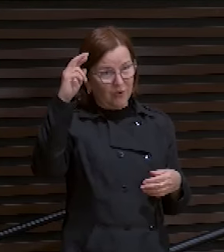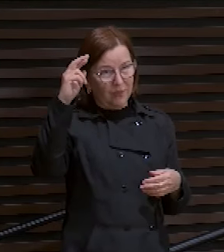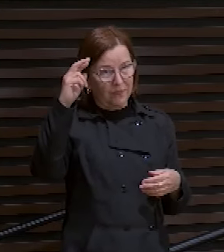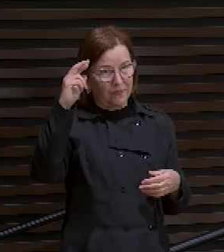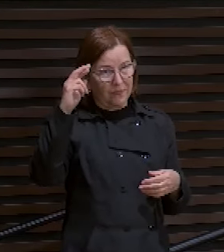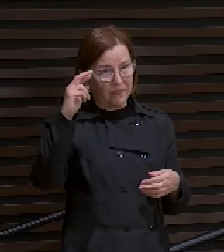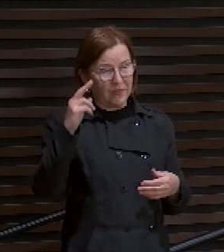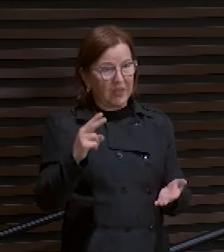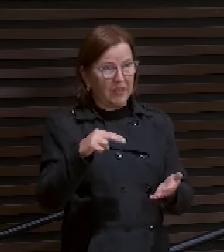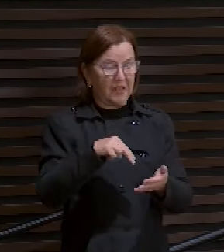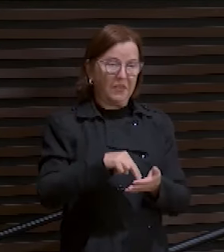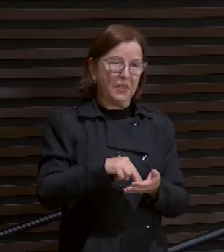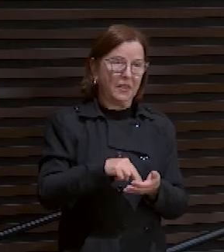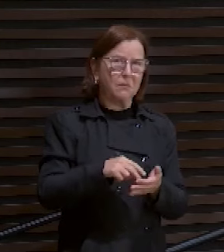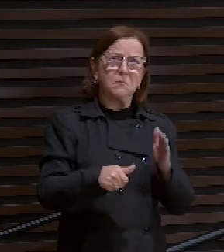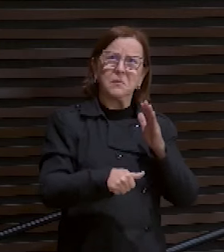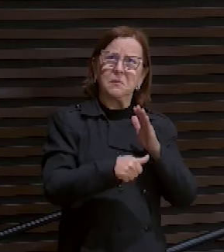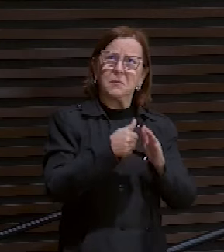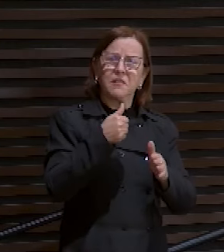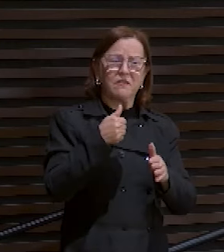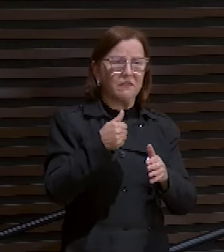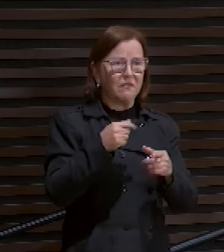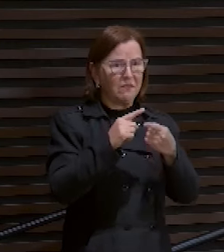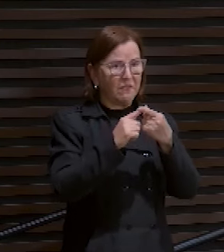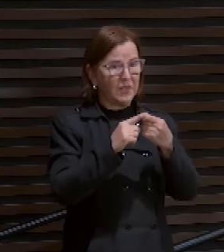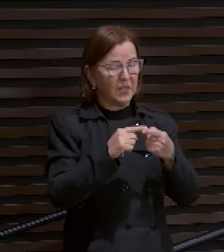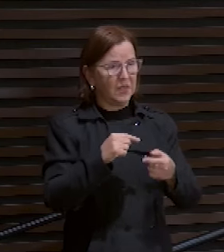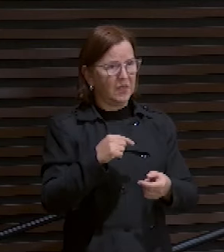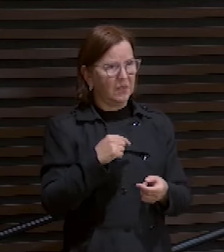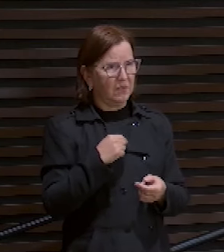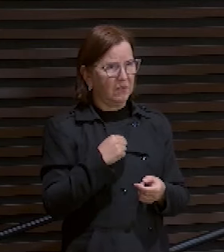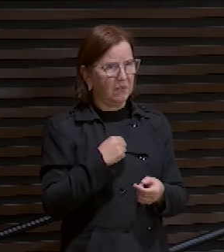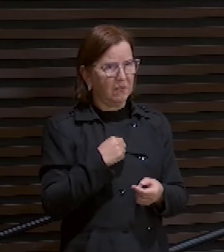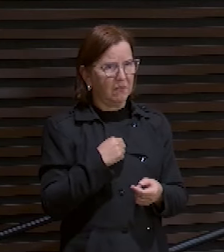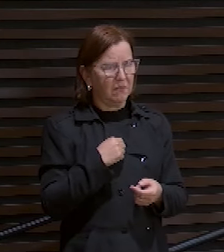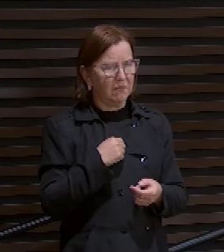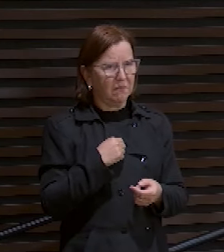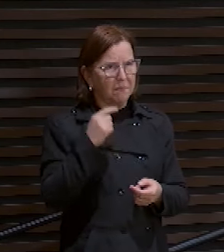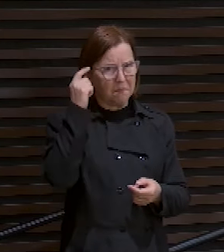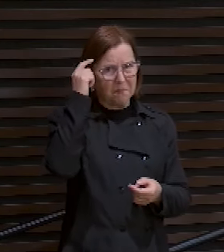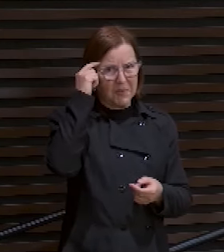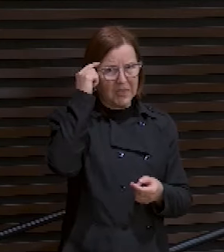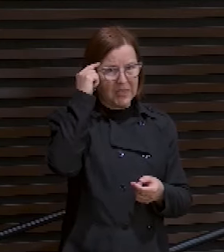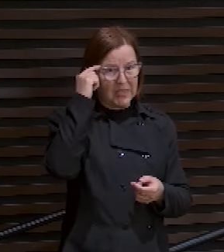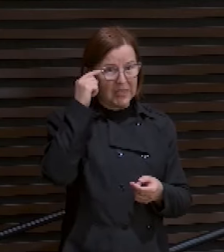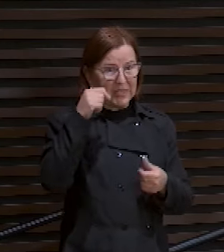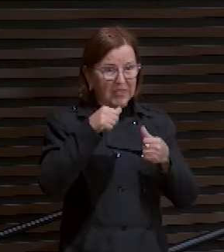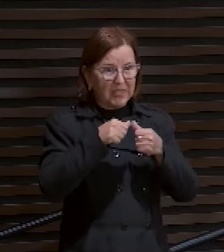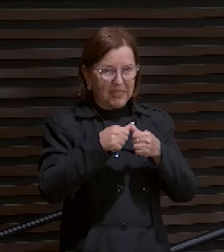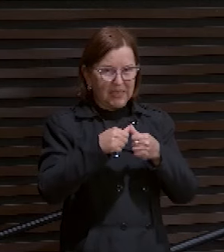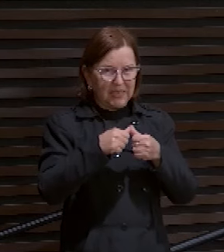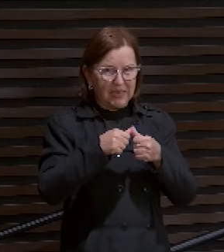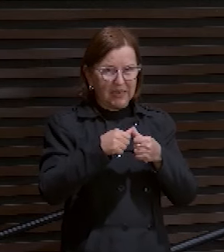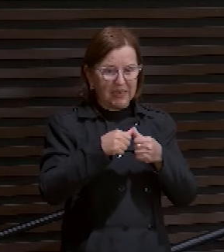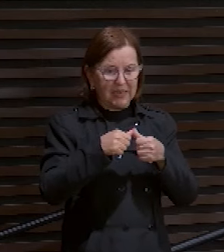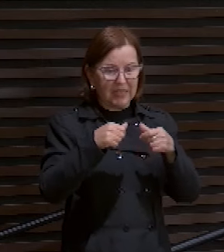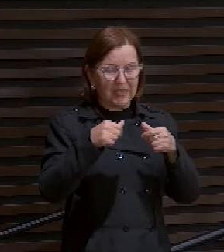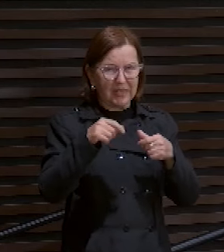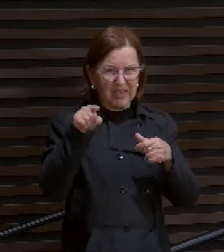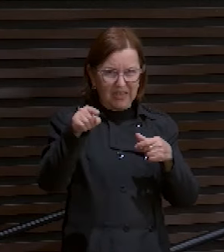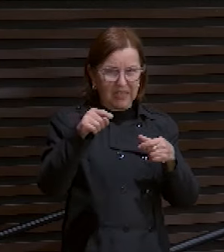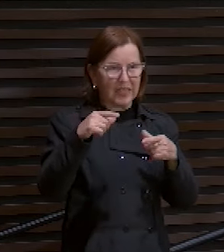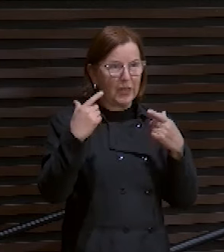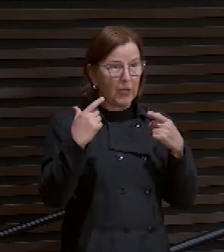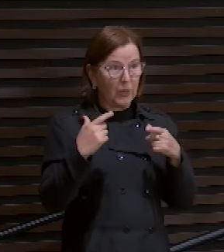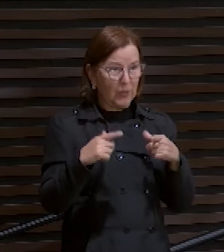Que eu fiquei olhando. De estar lá com aquele povo. Pregando a palavra. Porque o meu ministério aqui